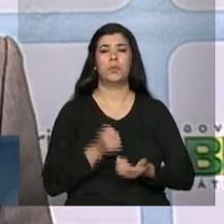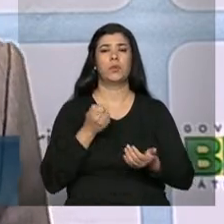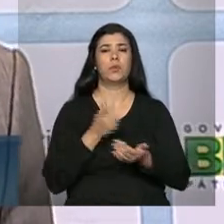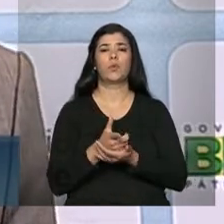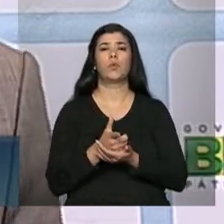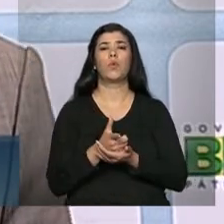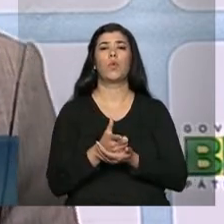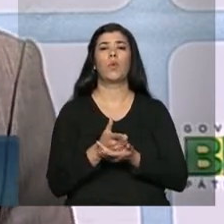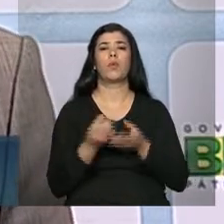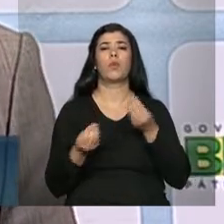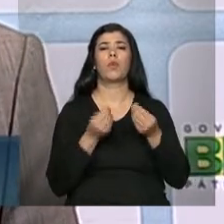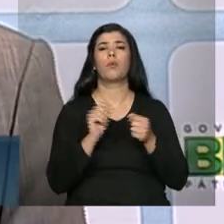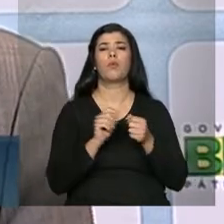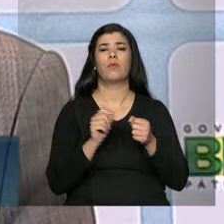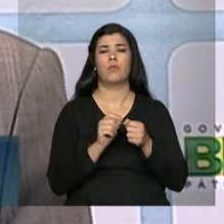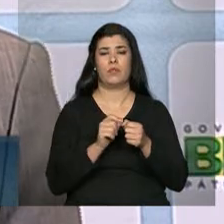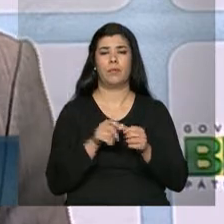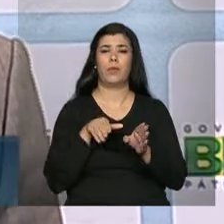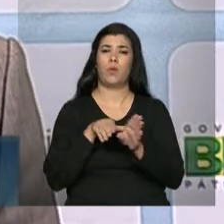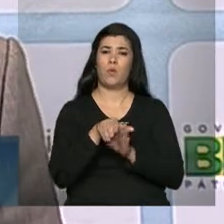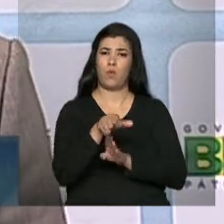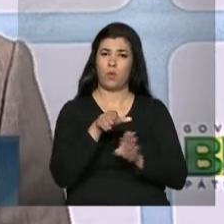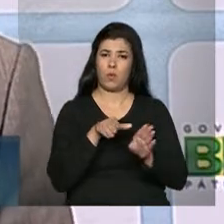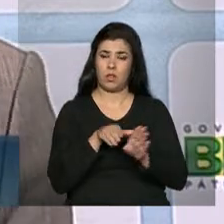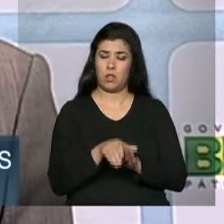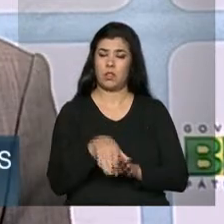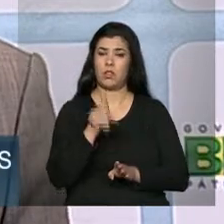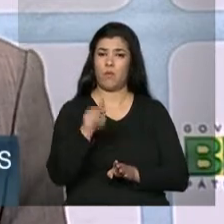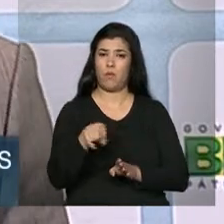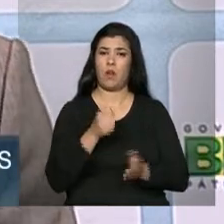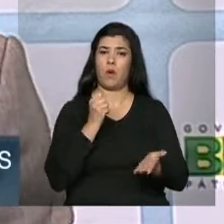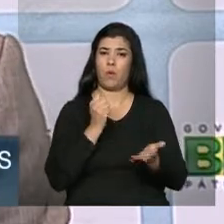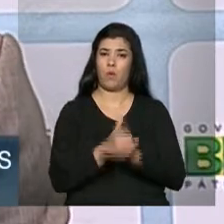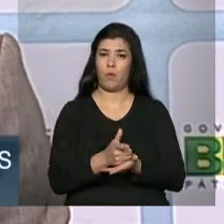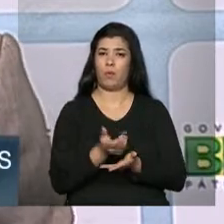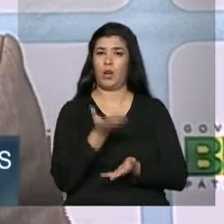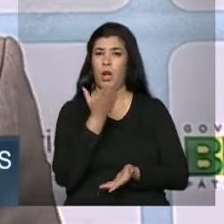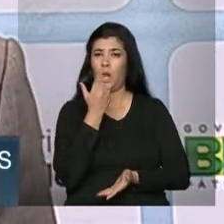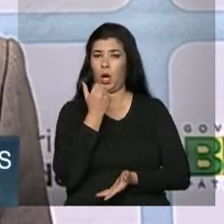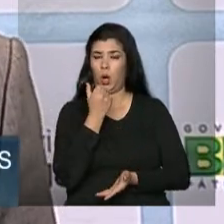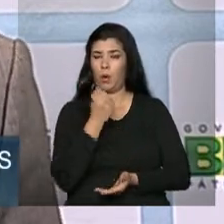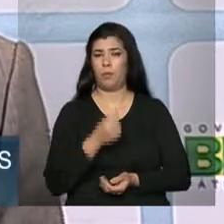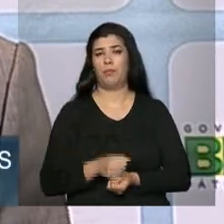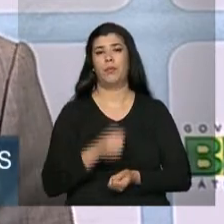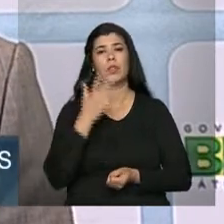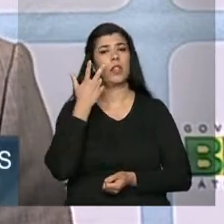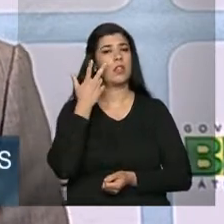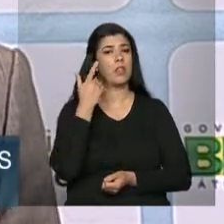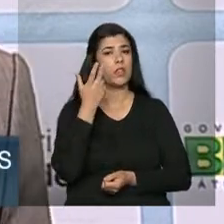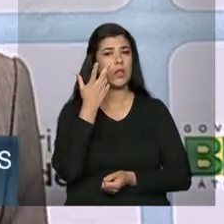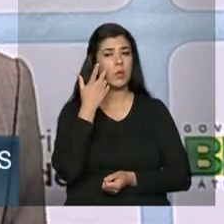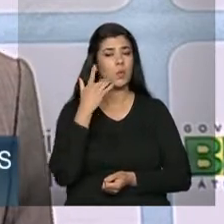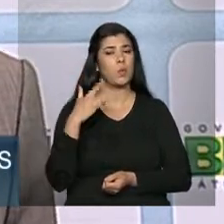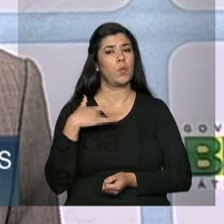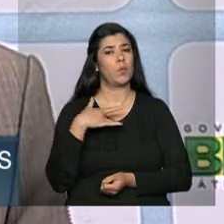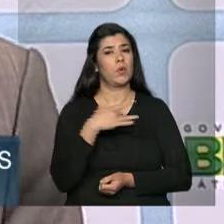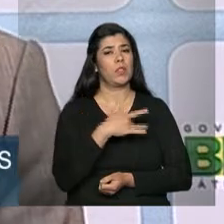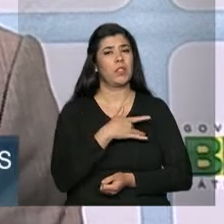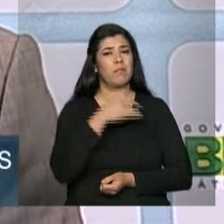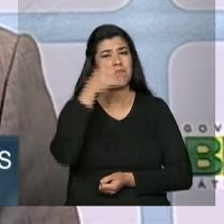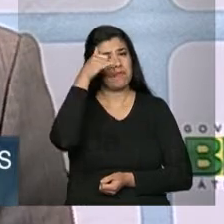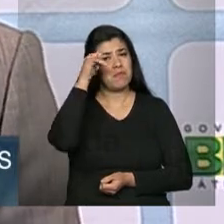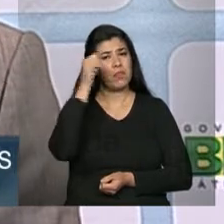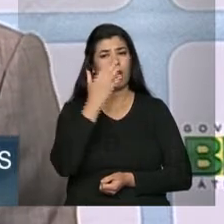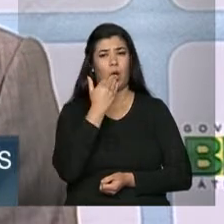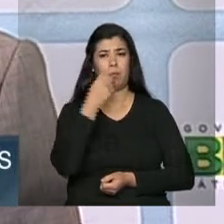A orientação é sempre dar preferência para os alimentos saudáveis, para os alimentos in natura, para os alimentos minimamente processáveis